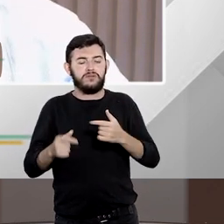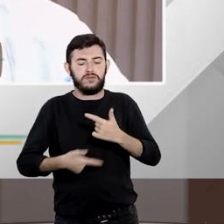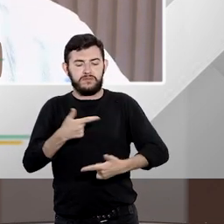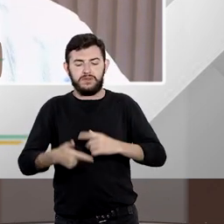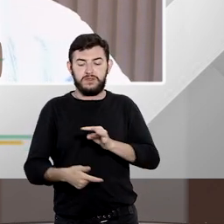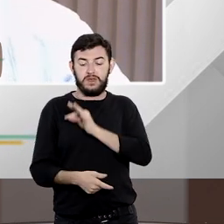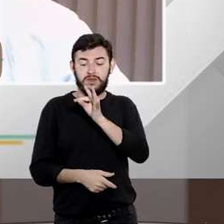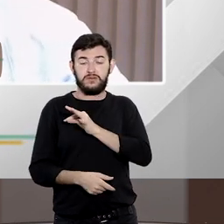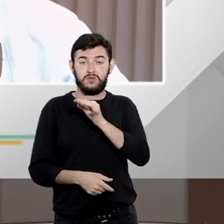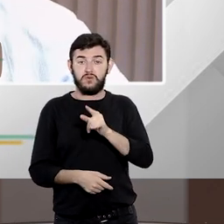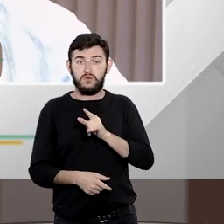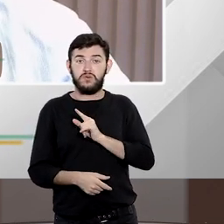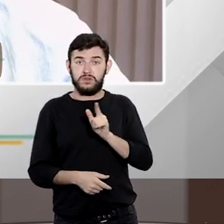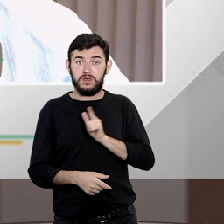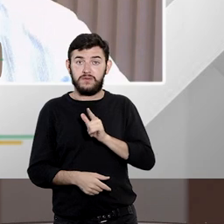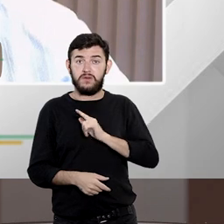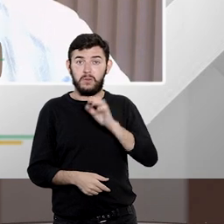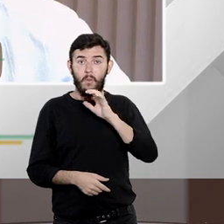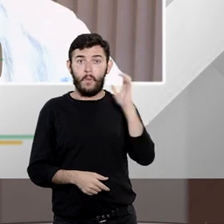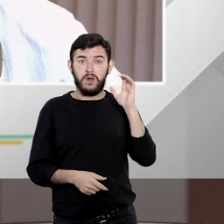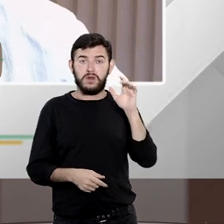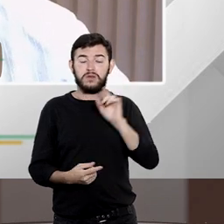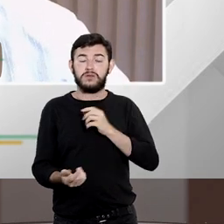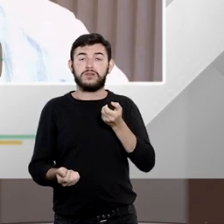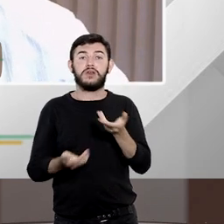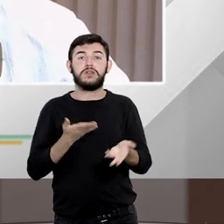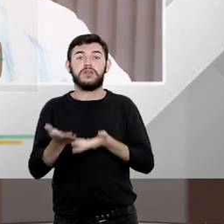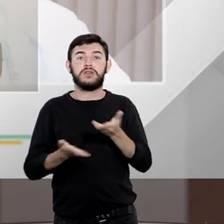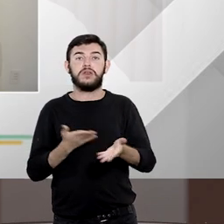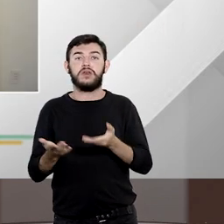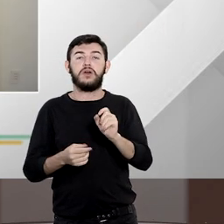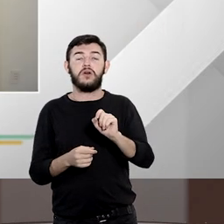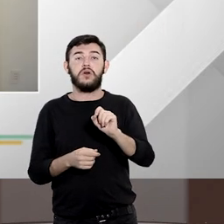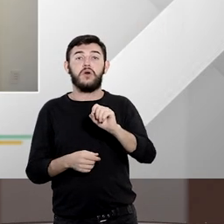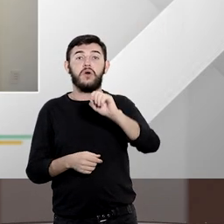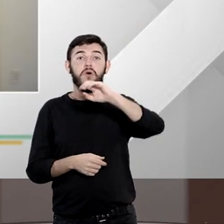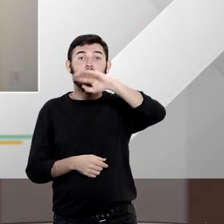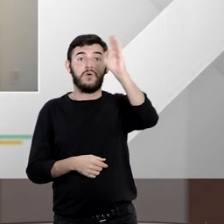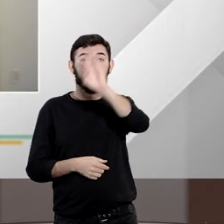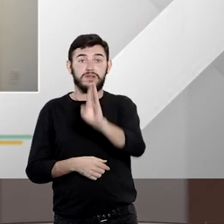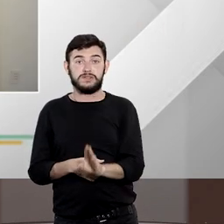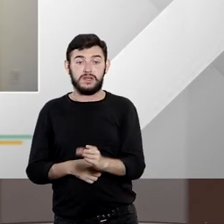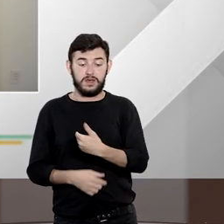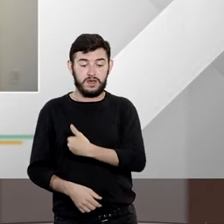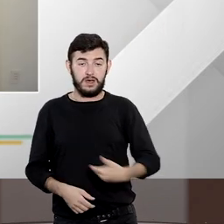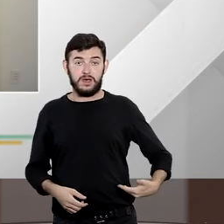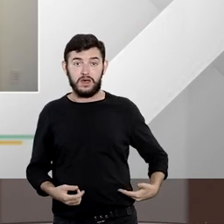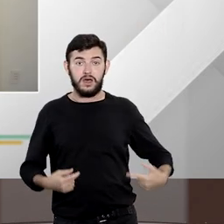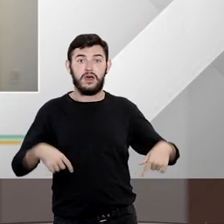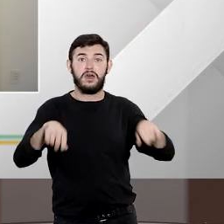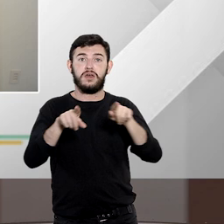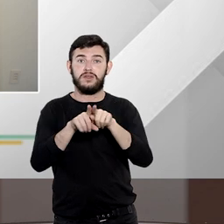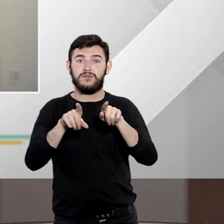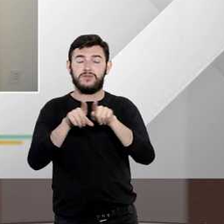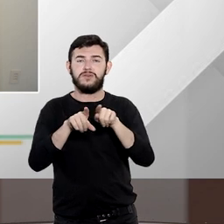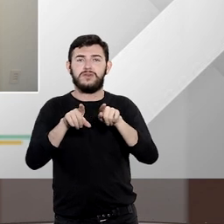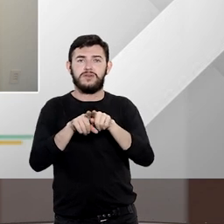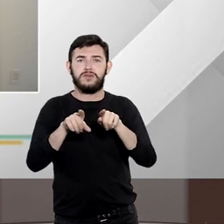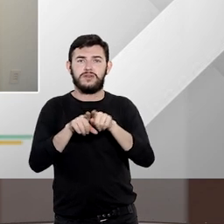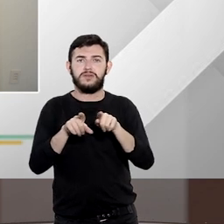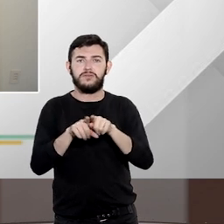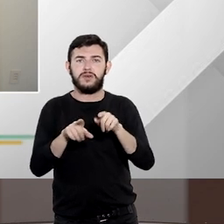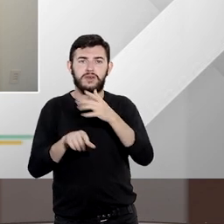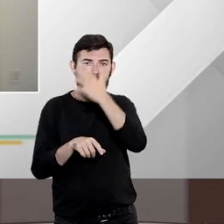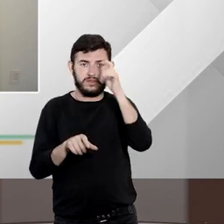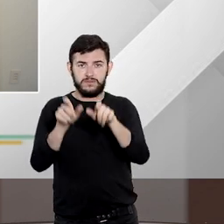do Estado e também primordialmente dos servidores públicos agora a gente vai se referir ao habeas data assim como a